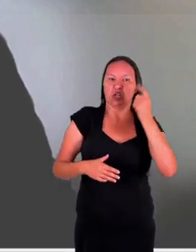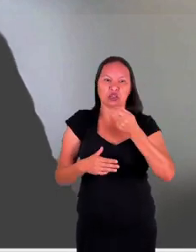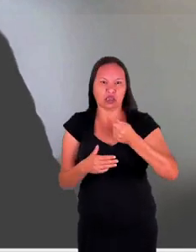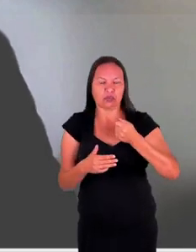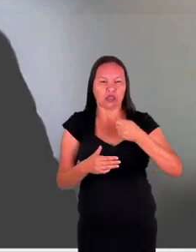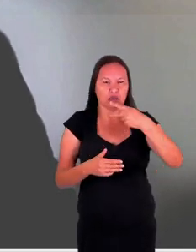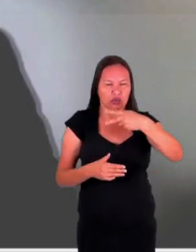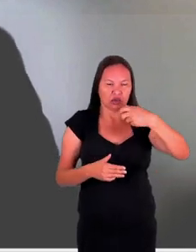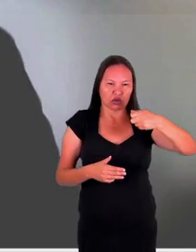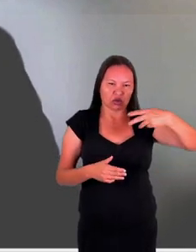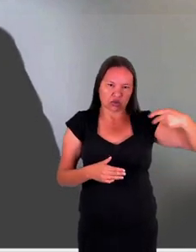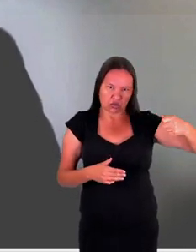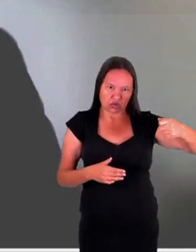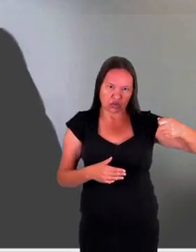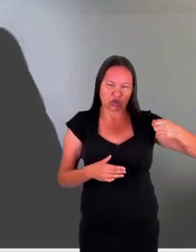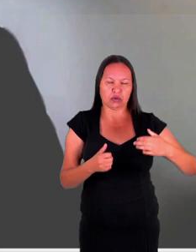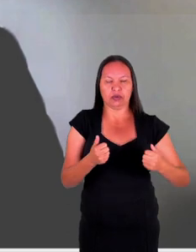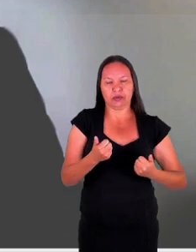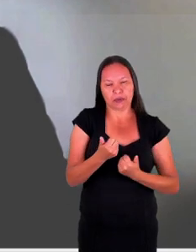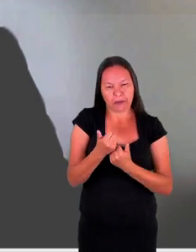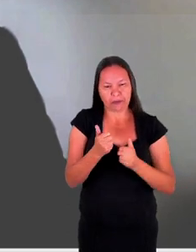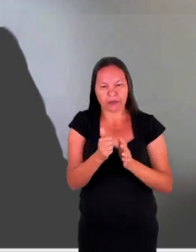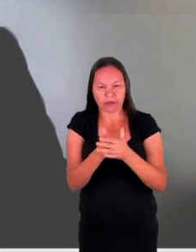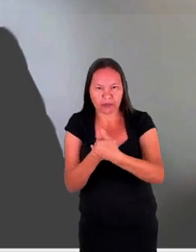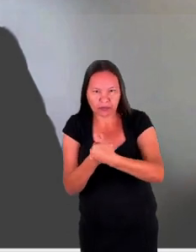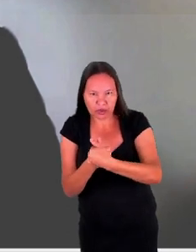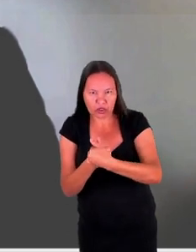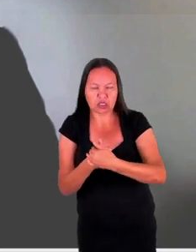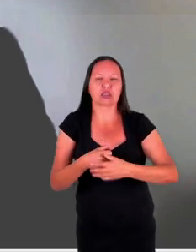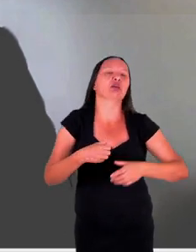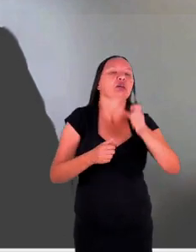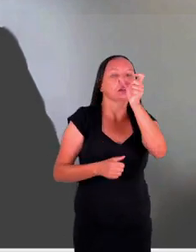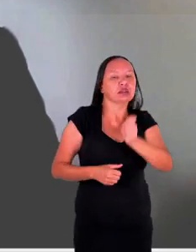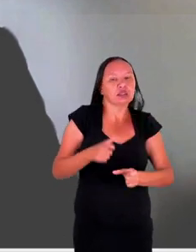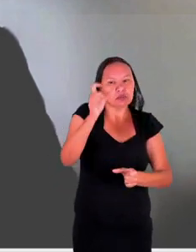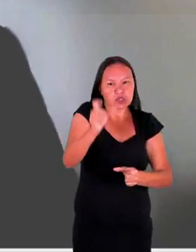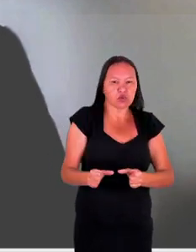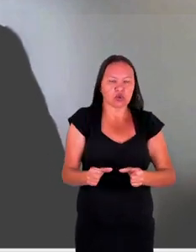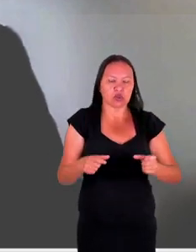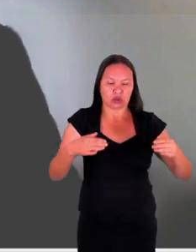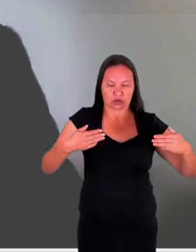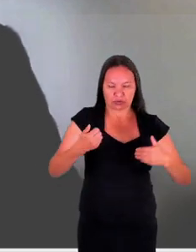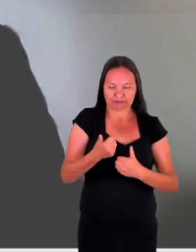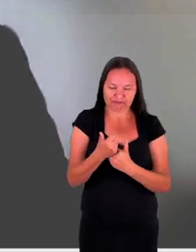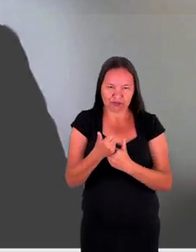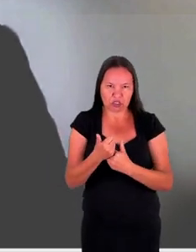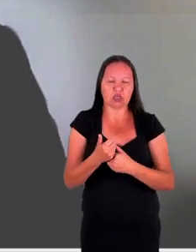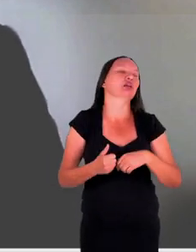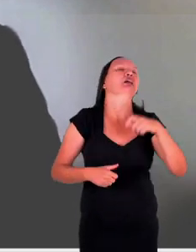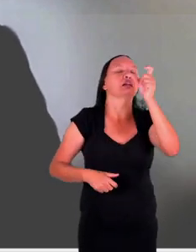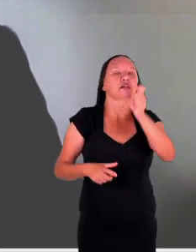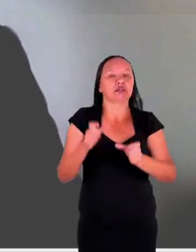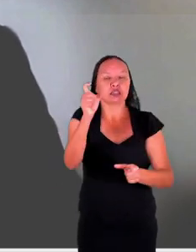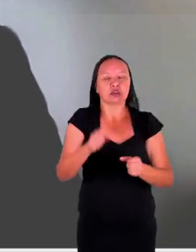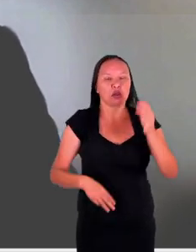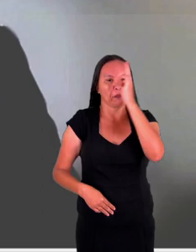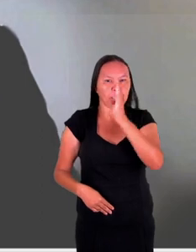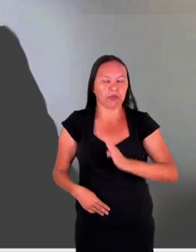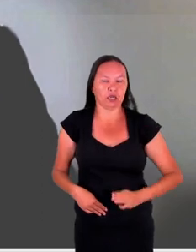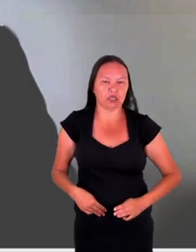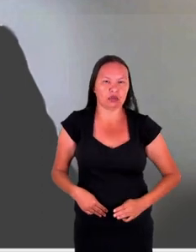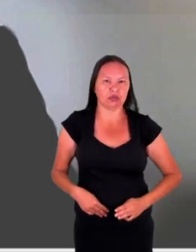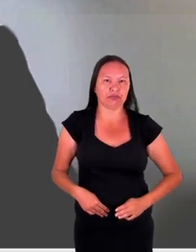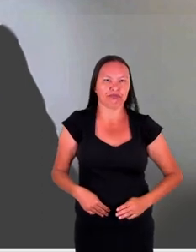1949, relativo à proteção das vítimas dos conflitos armados não internacionais. Então, eu estou fazendo essa